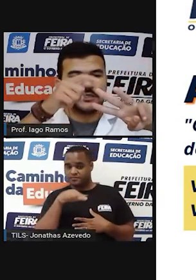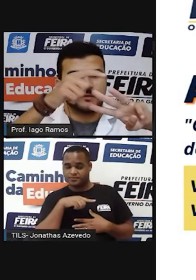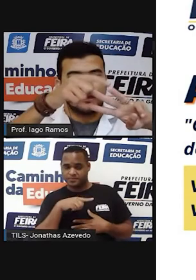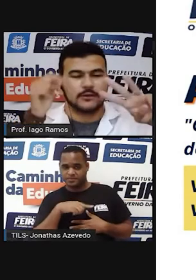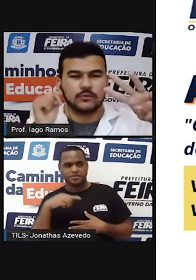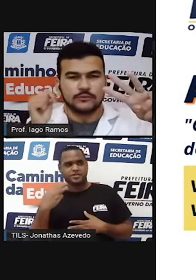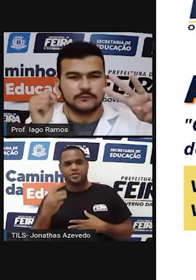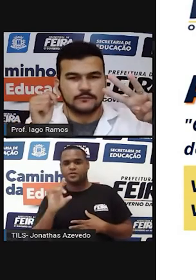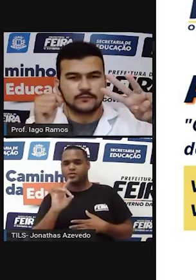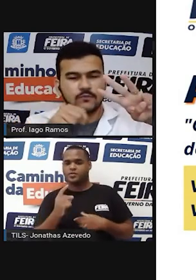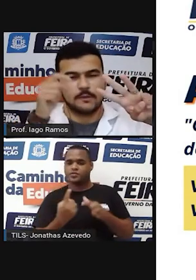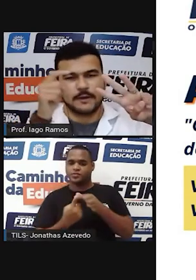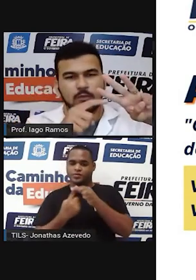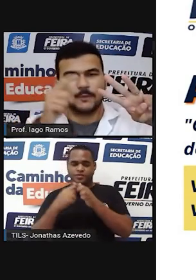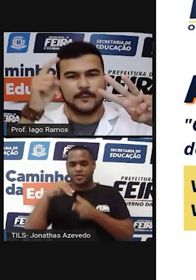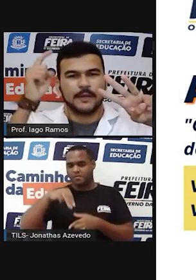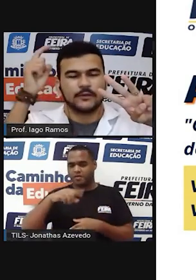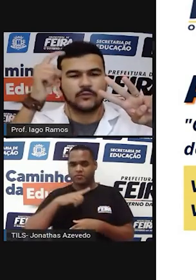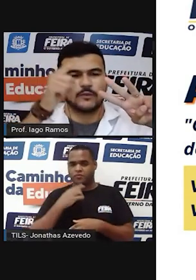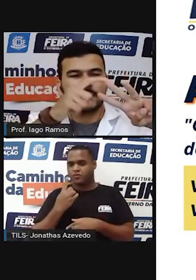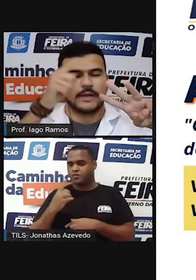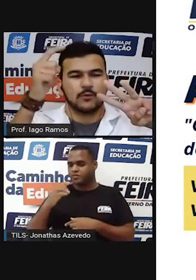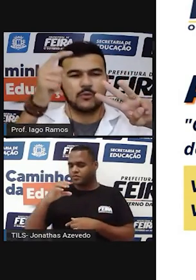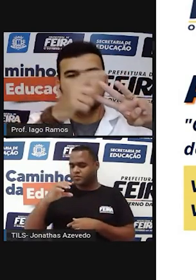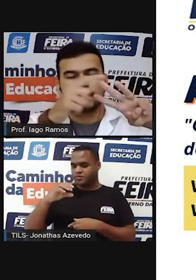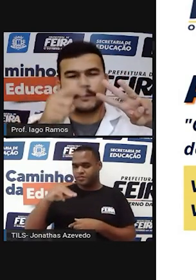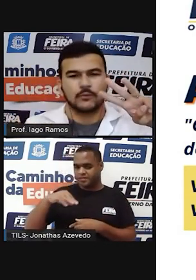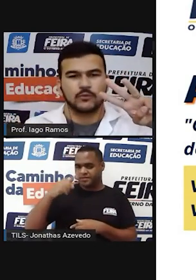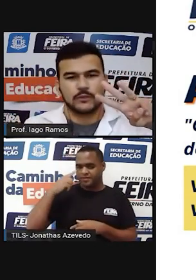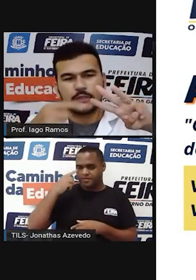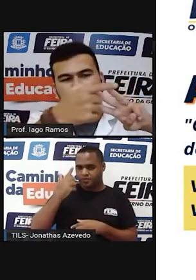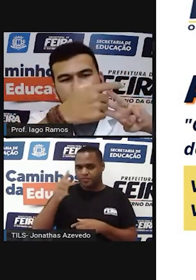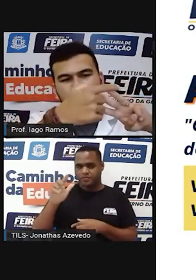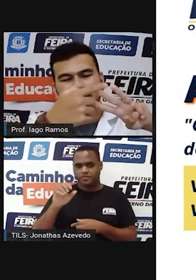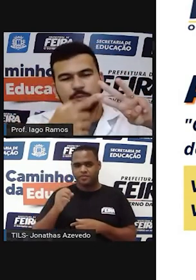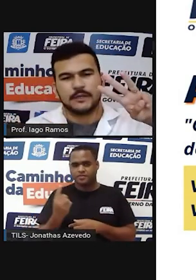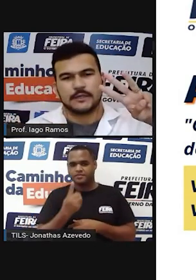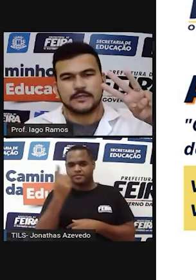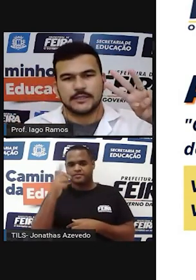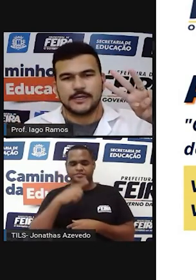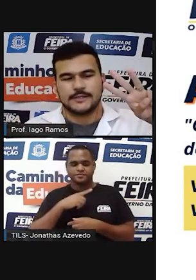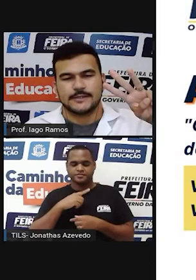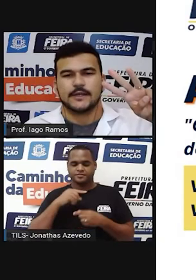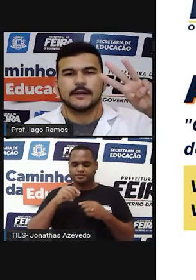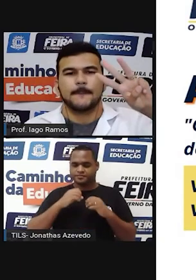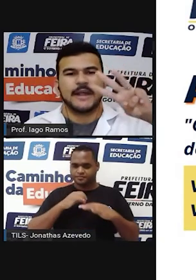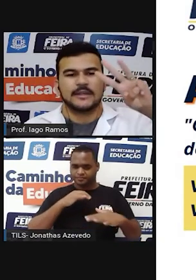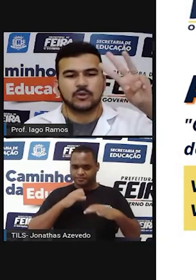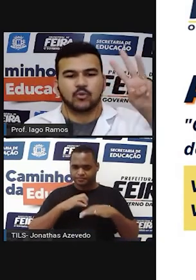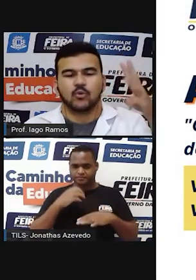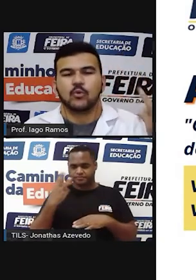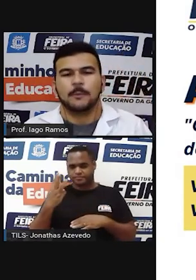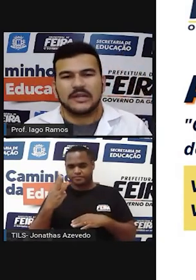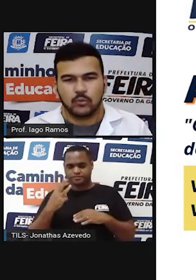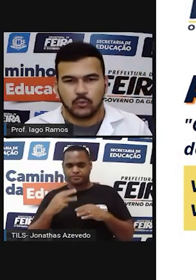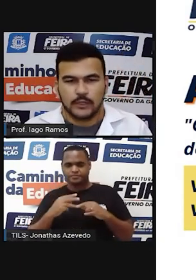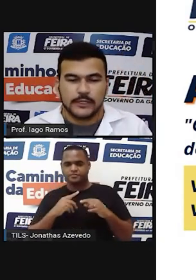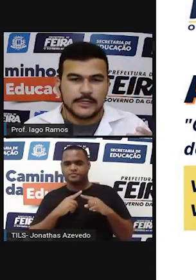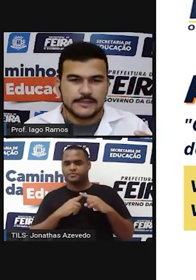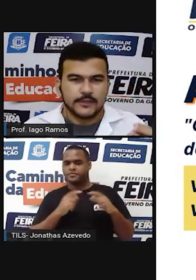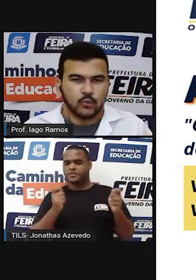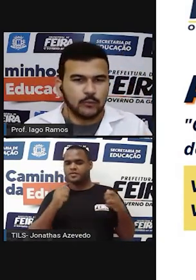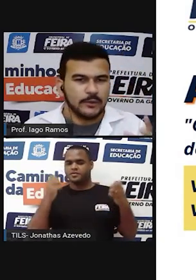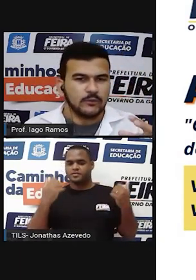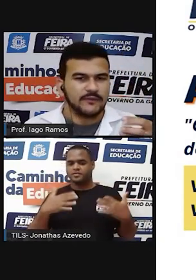unidades de metro, uma para comprimento, uma para largura, uma para altura, multiplicando as três, metro cúbico.